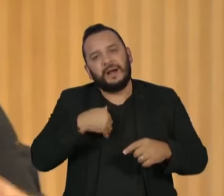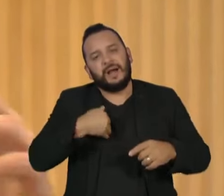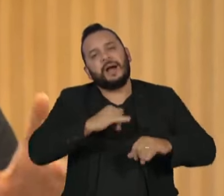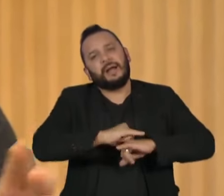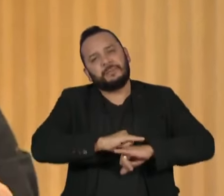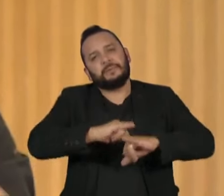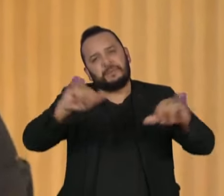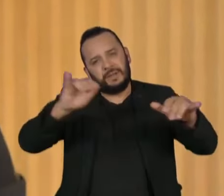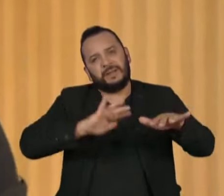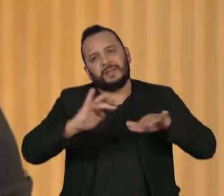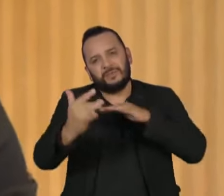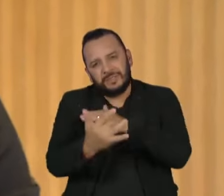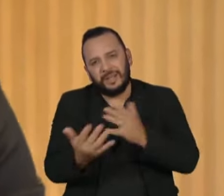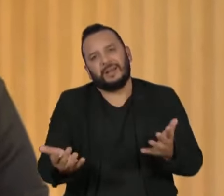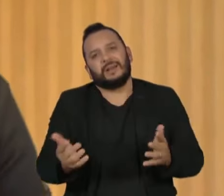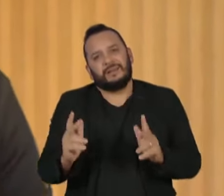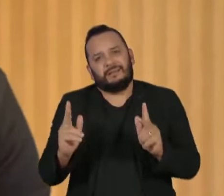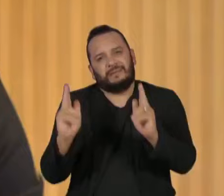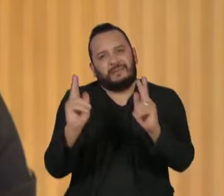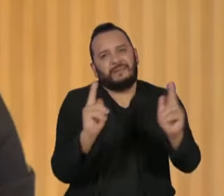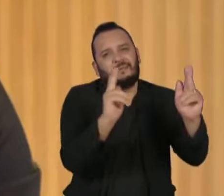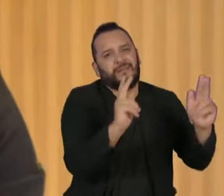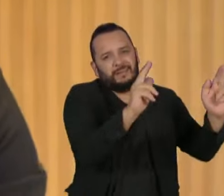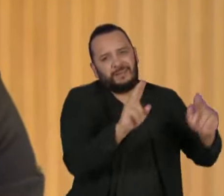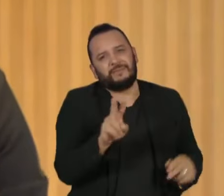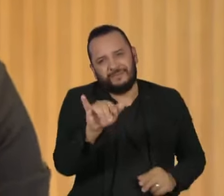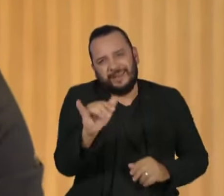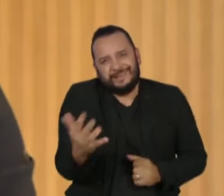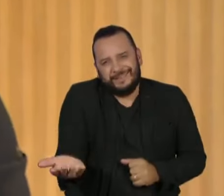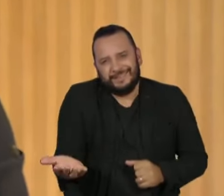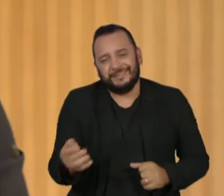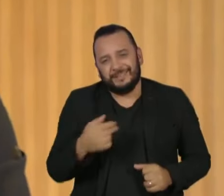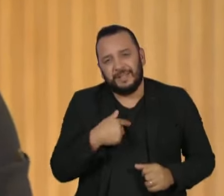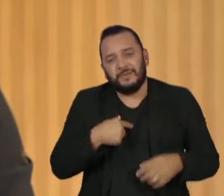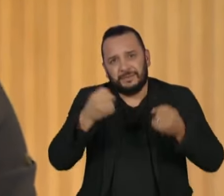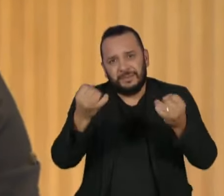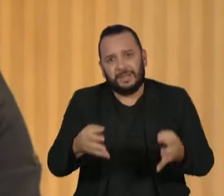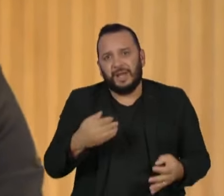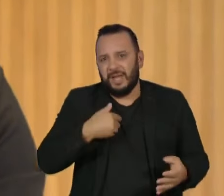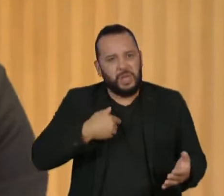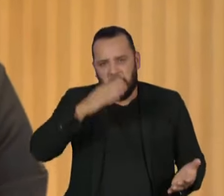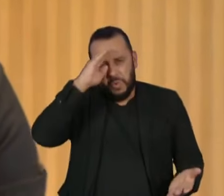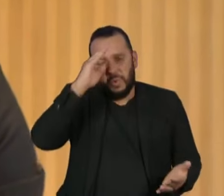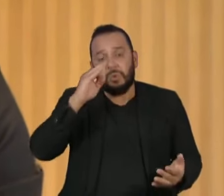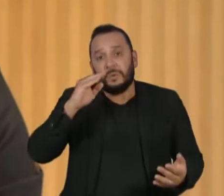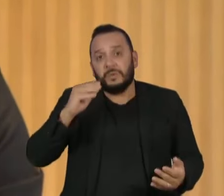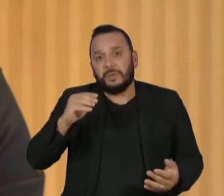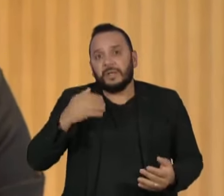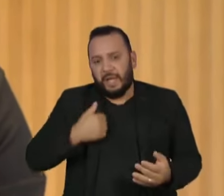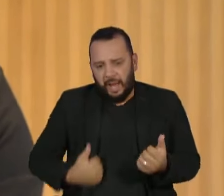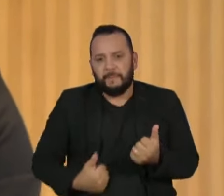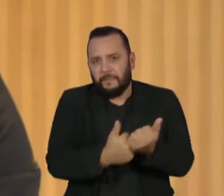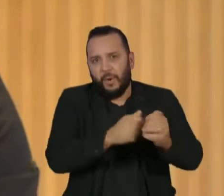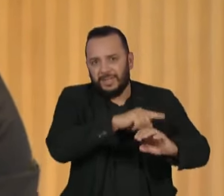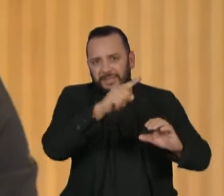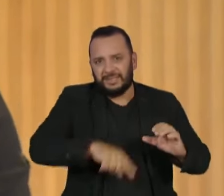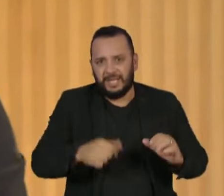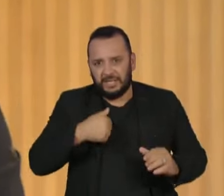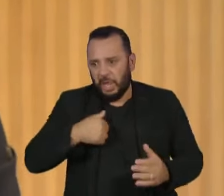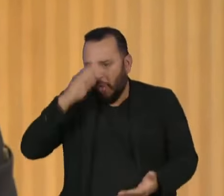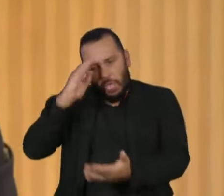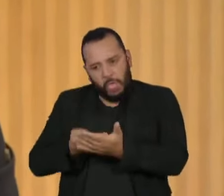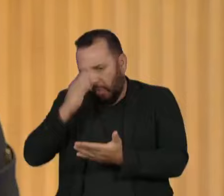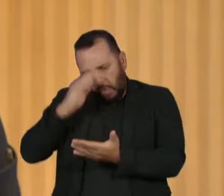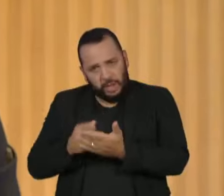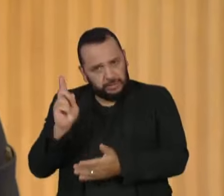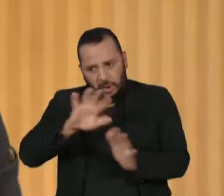naturezas nas redes, enfim, e eu vou deixar muito claro. Eu não estou do lado do negacionismo, eu estou do lado da ciência. A minha atuação na